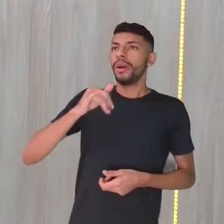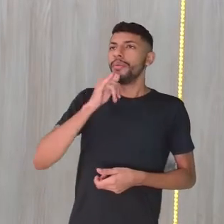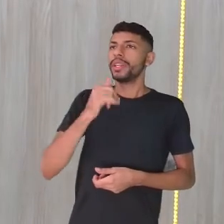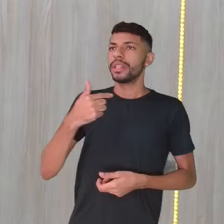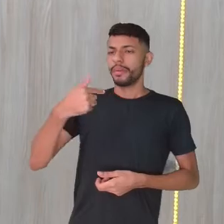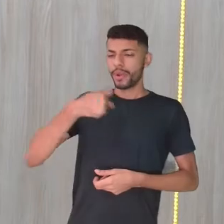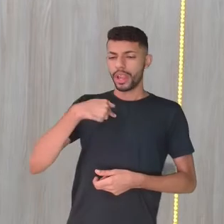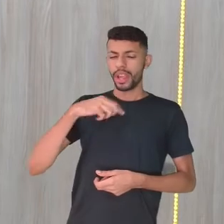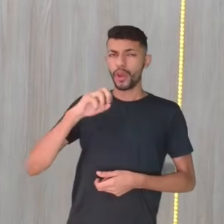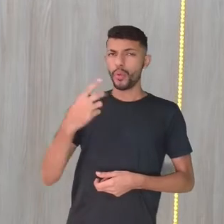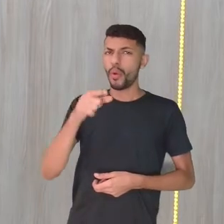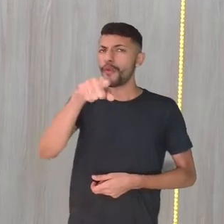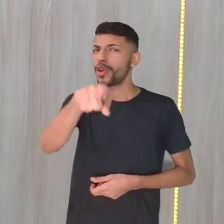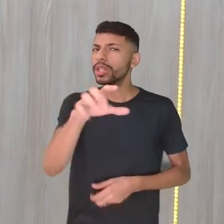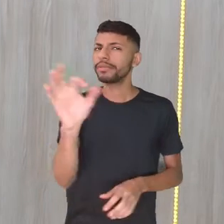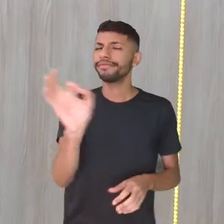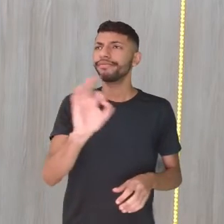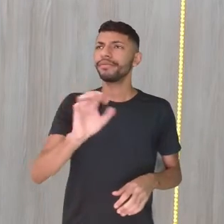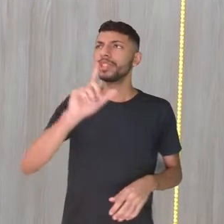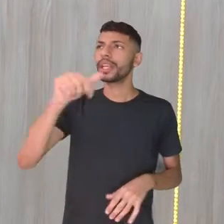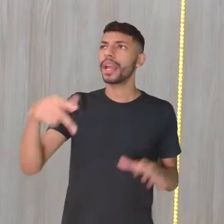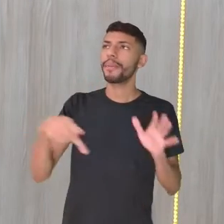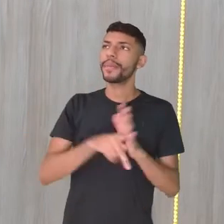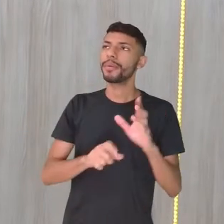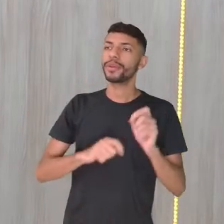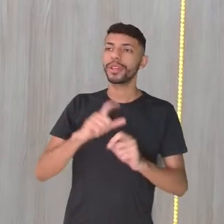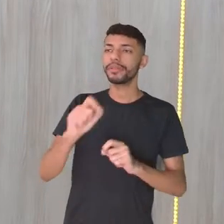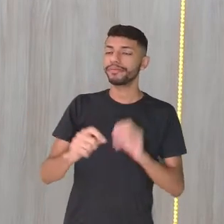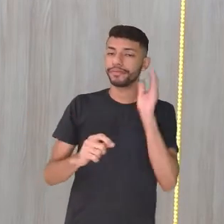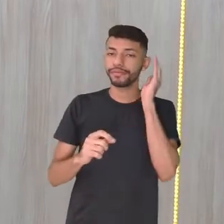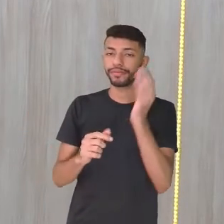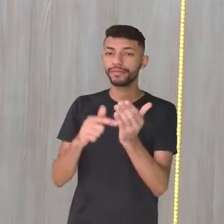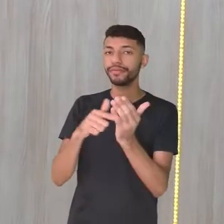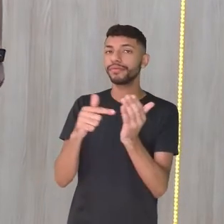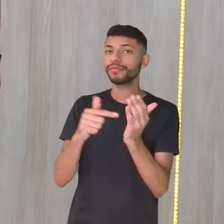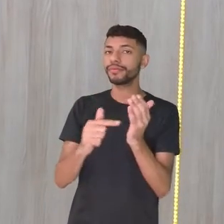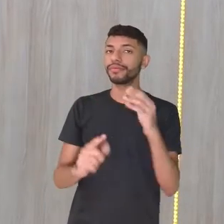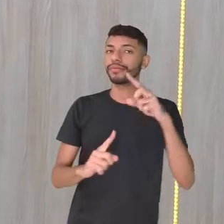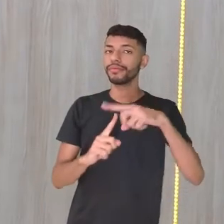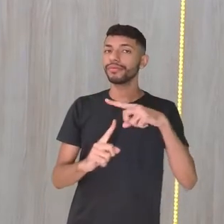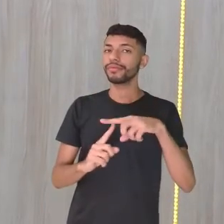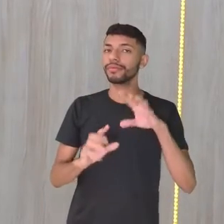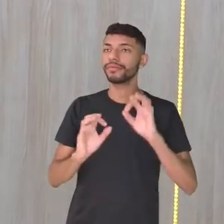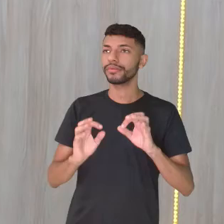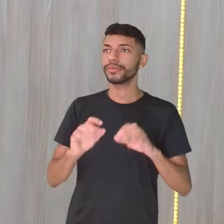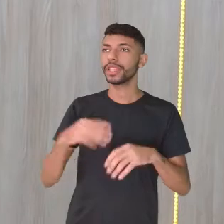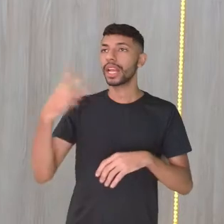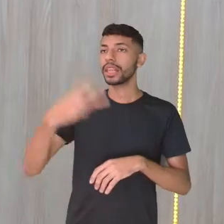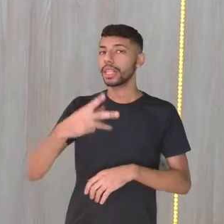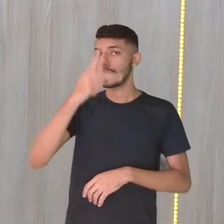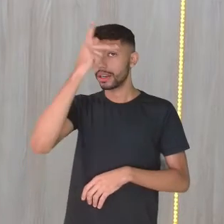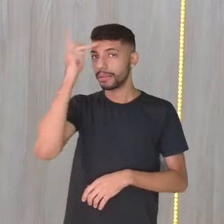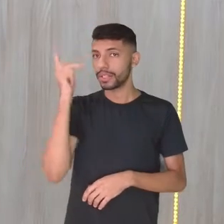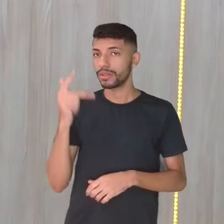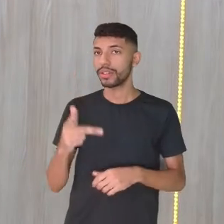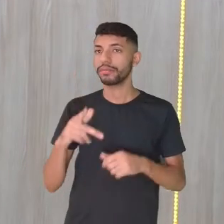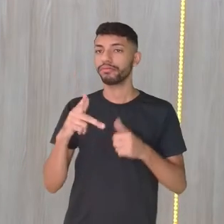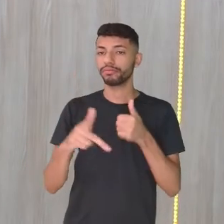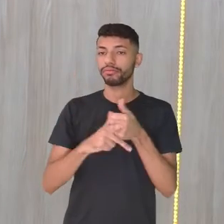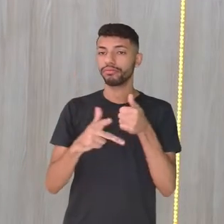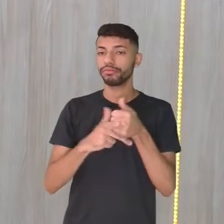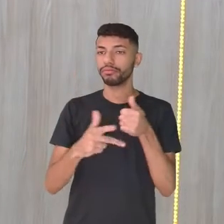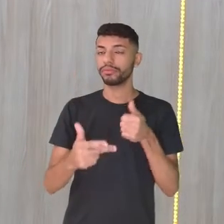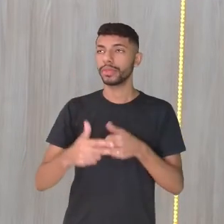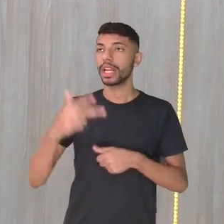não é you, você. É sobre quem se fala. Então, é a terceira pessoa. Se é a terceira pessoa, precisamos entender. Se for a terceira